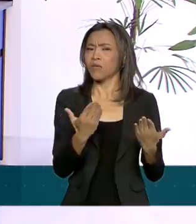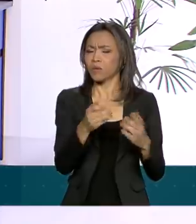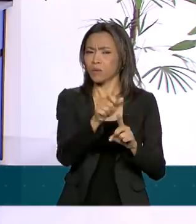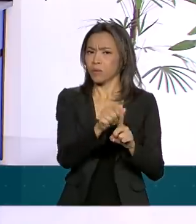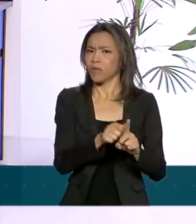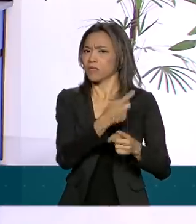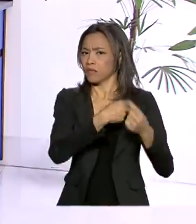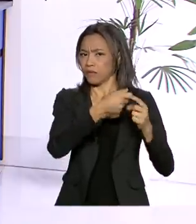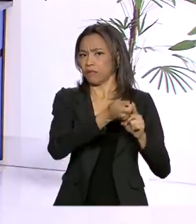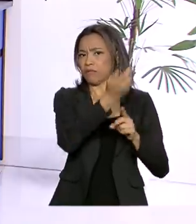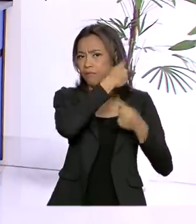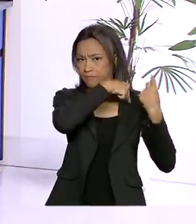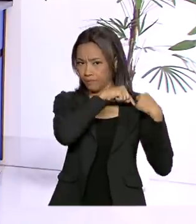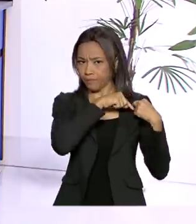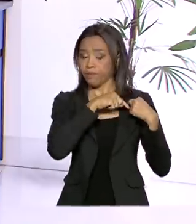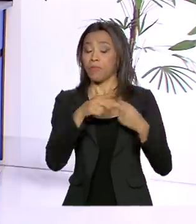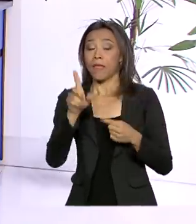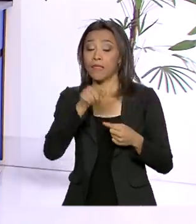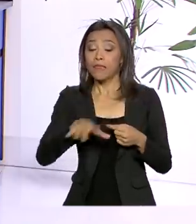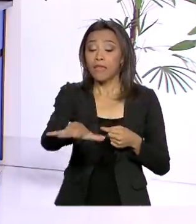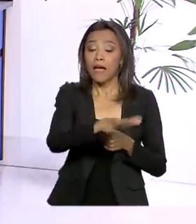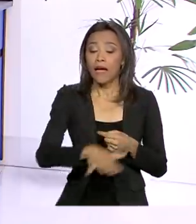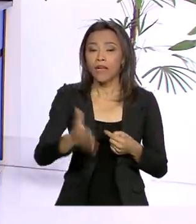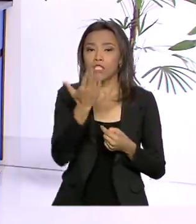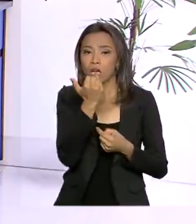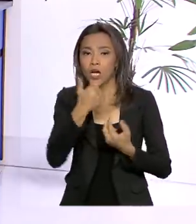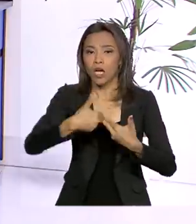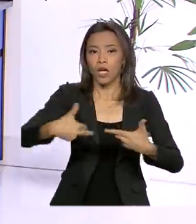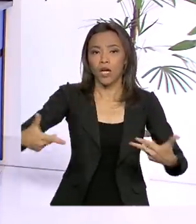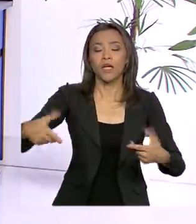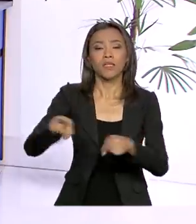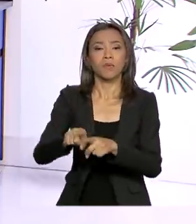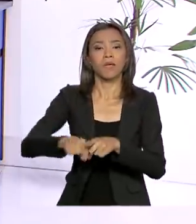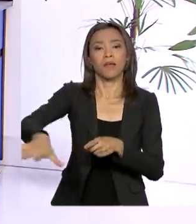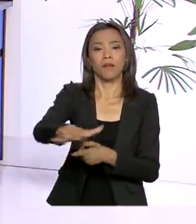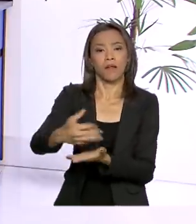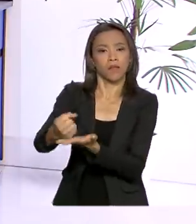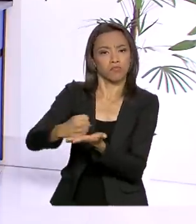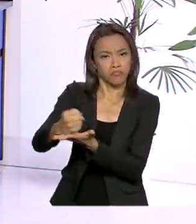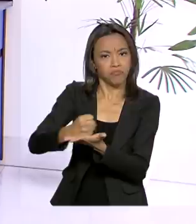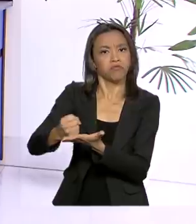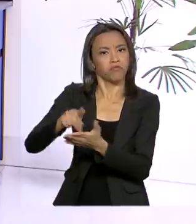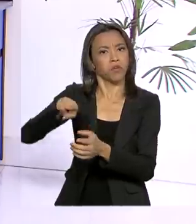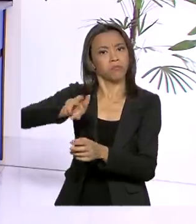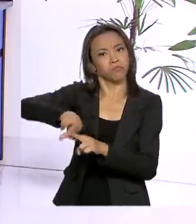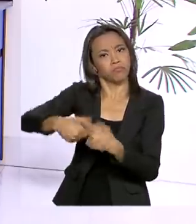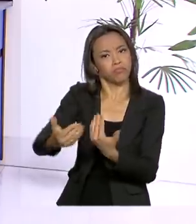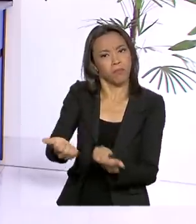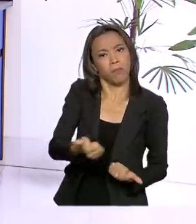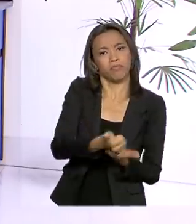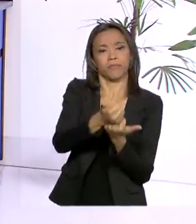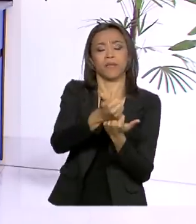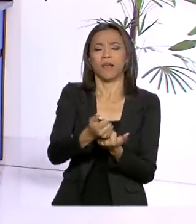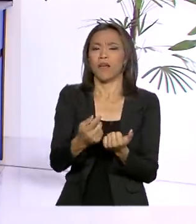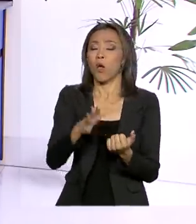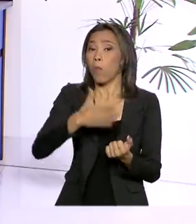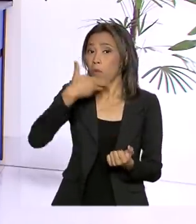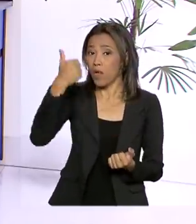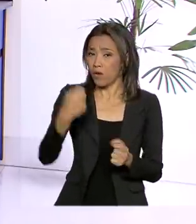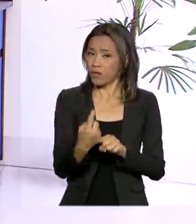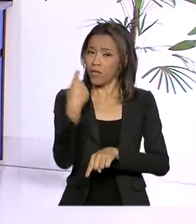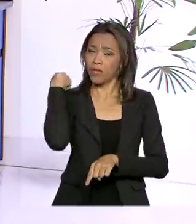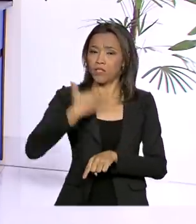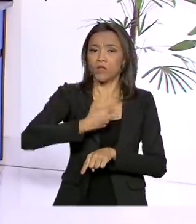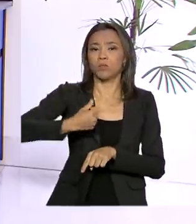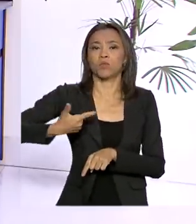Essa alta foi puxada pelo setor de alimentos e pelos produtos farmacêuticos. Esse é o melhor outubro desde 2012, quando